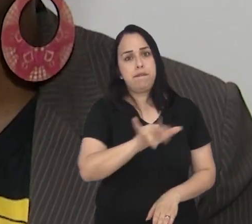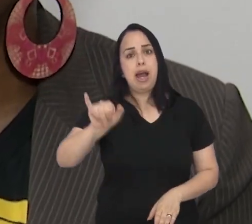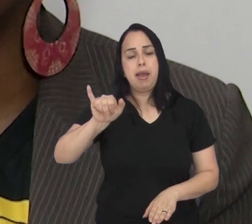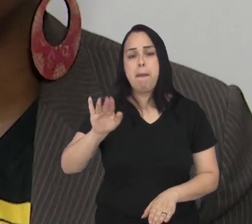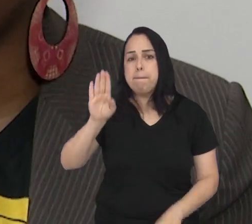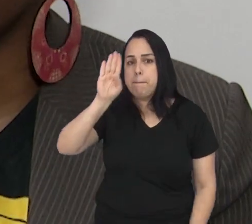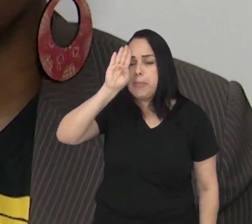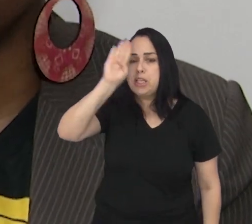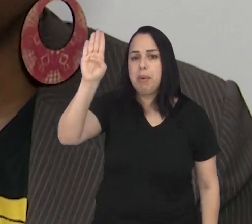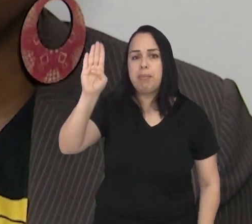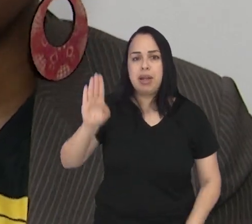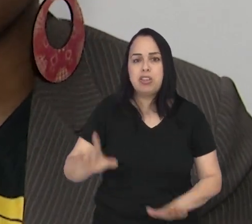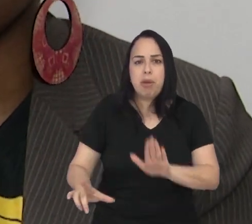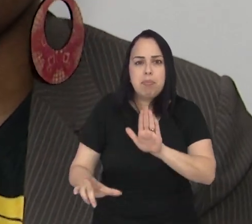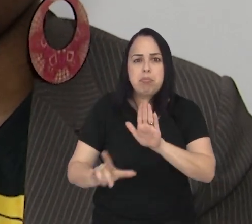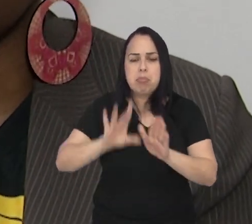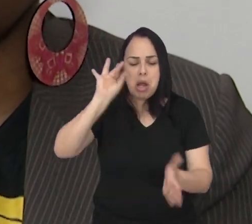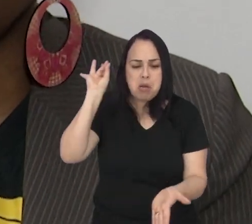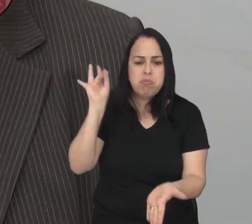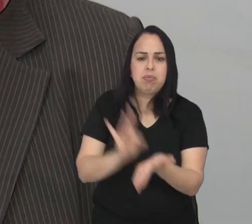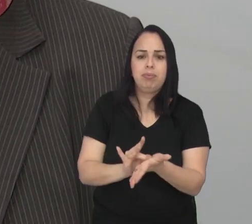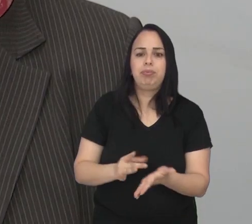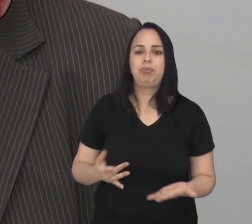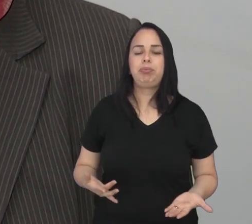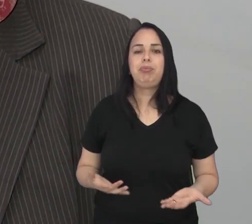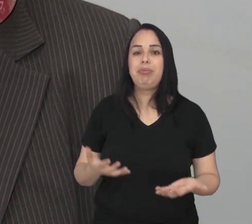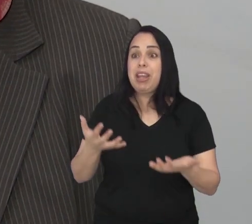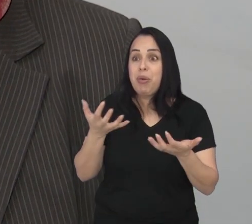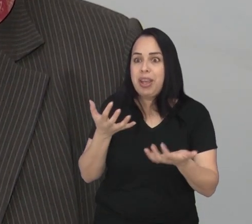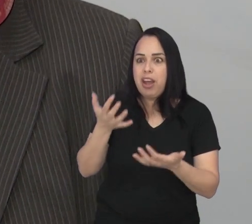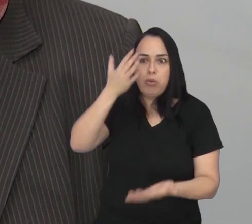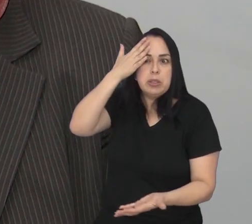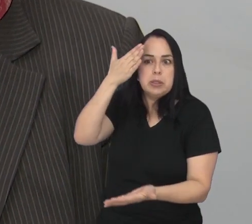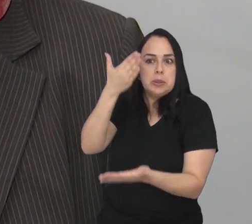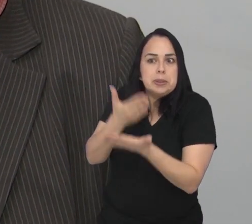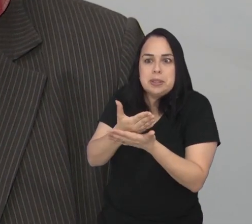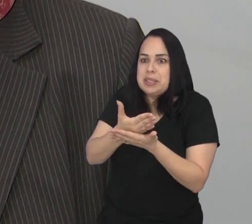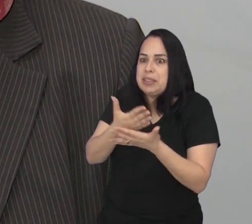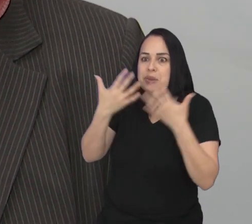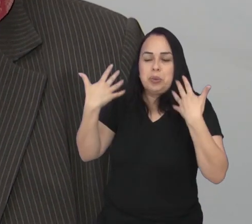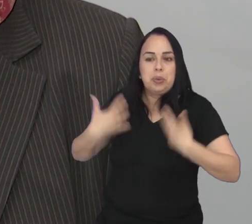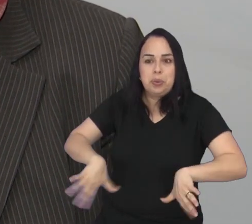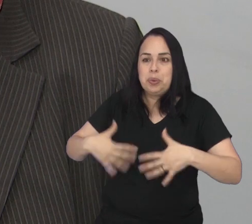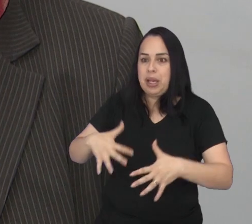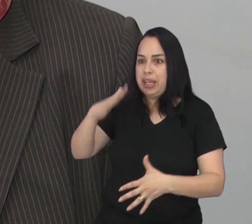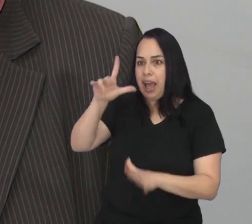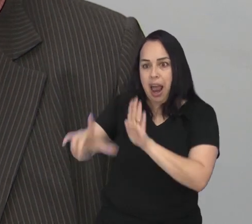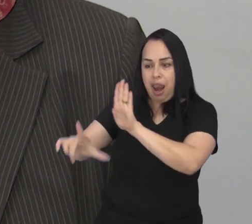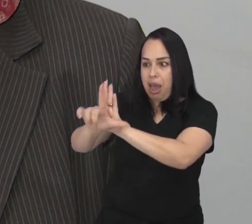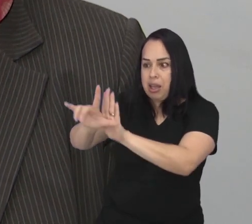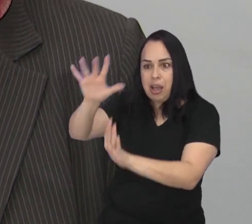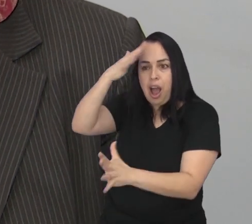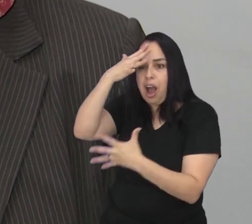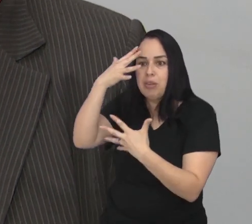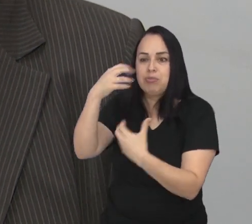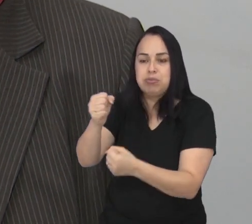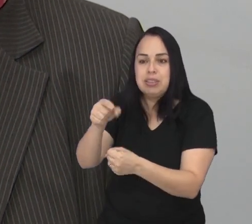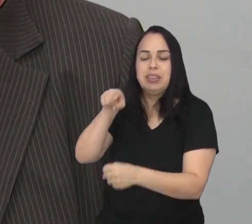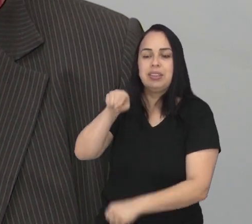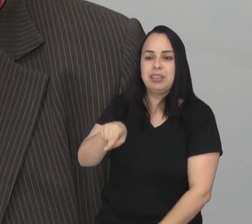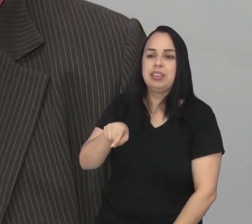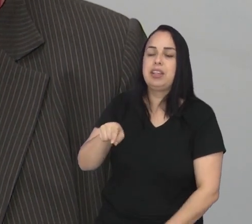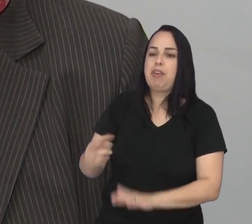principalmente para a consolidação no mercado. Eu quero depositar a minha confiança que essa lei vai